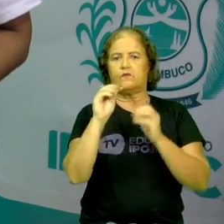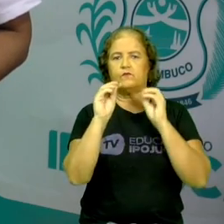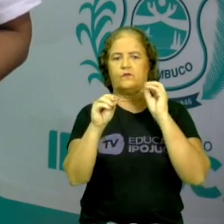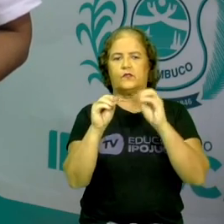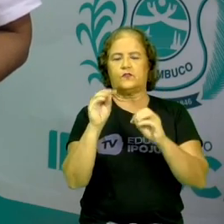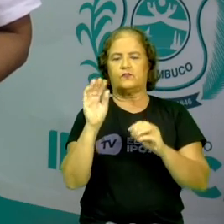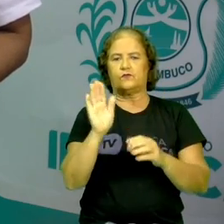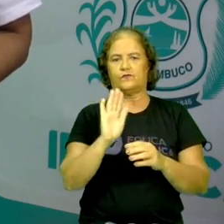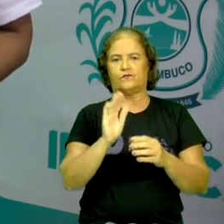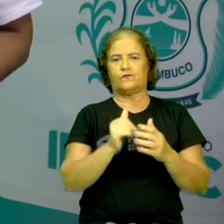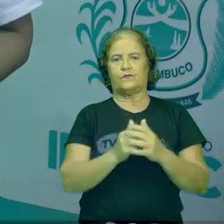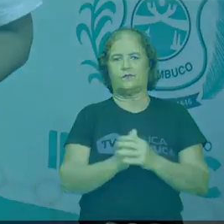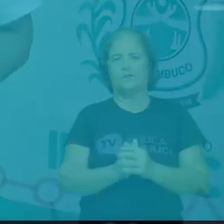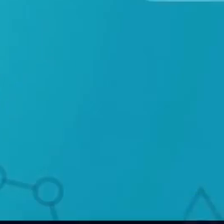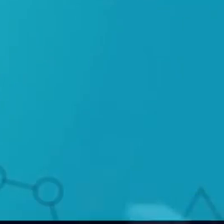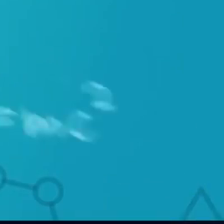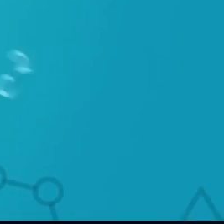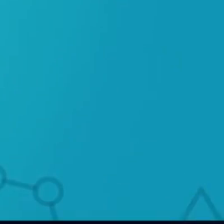de vocês.